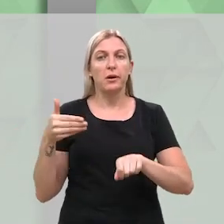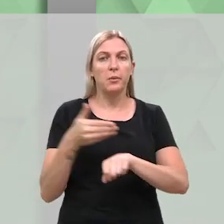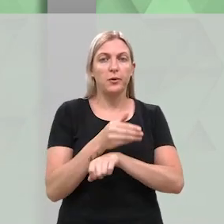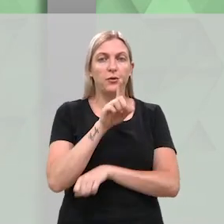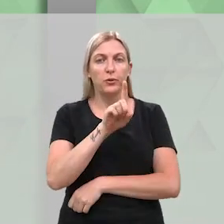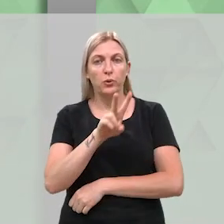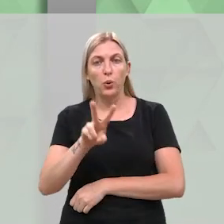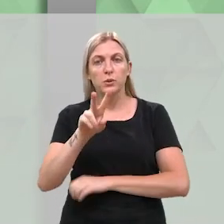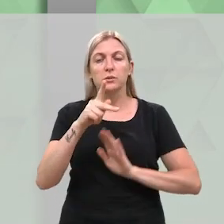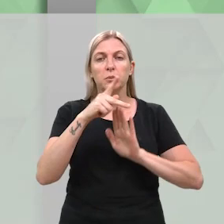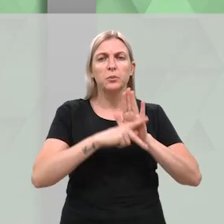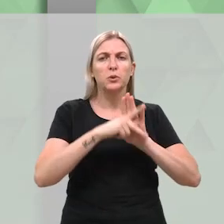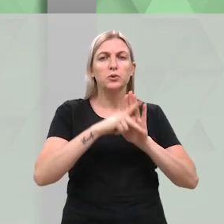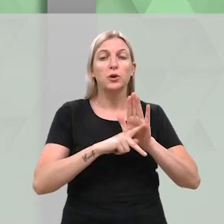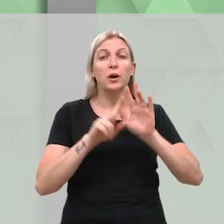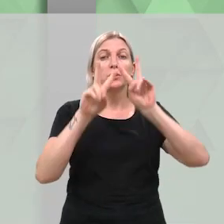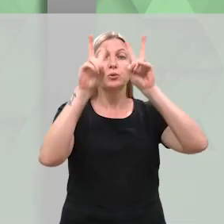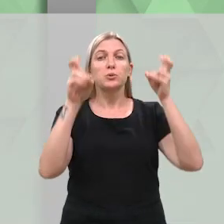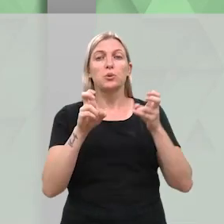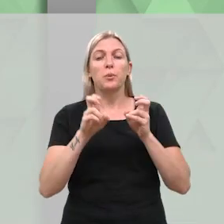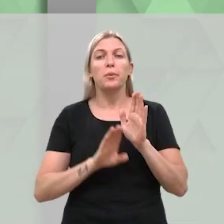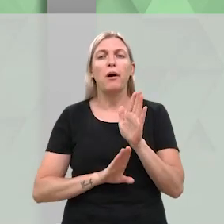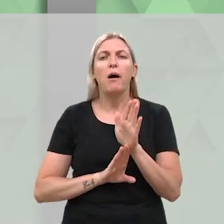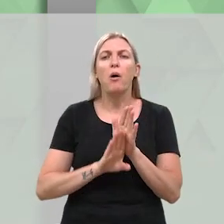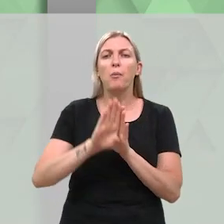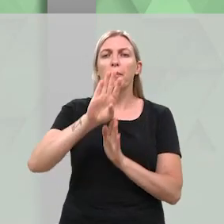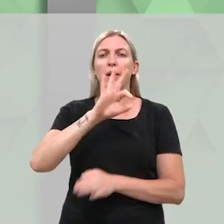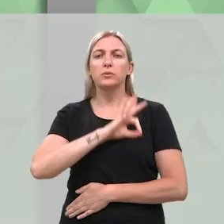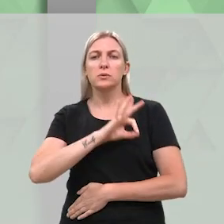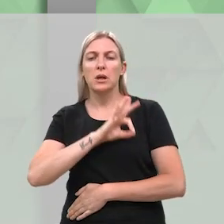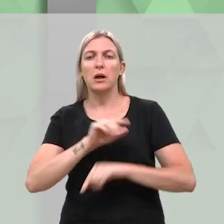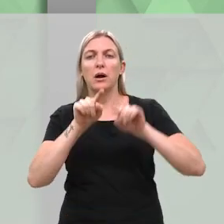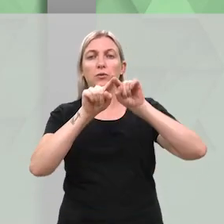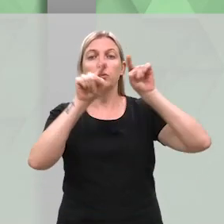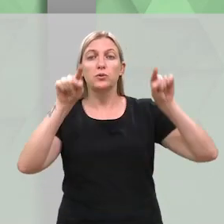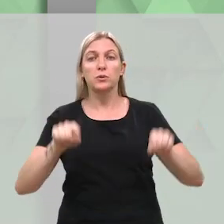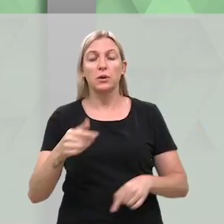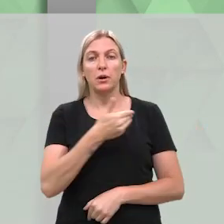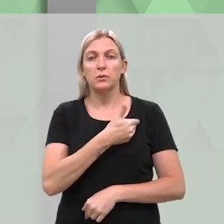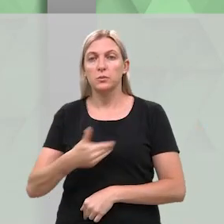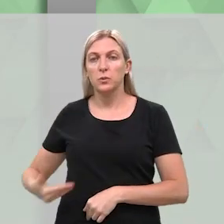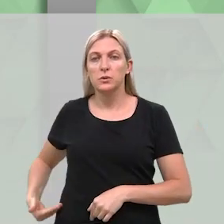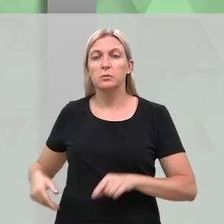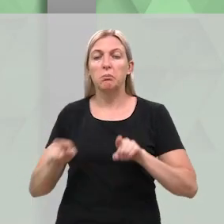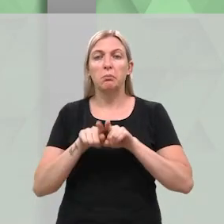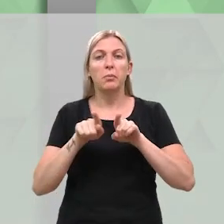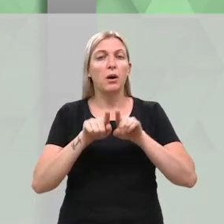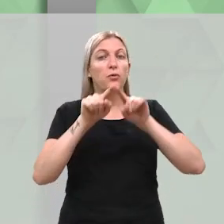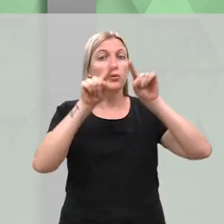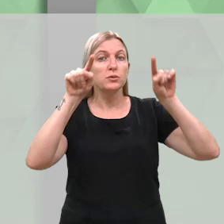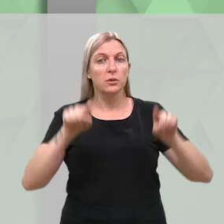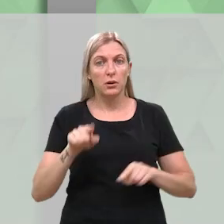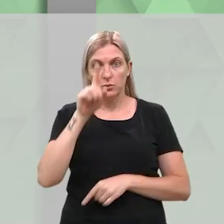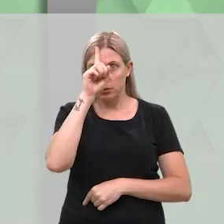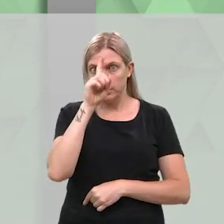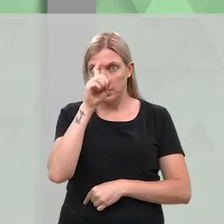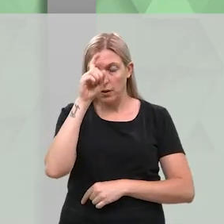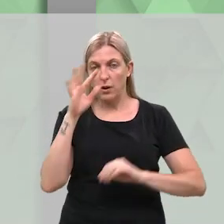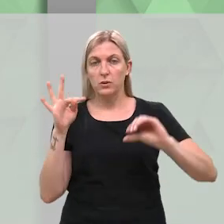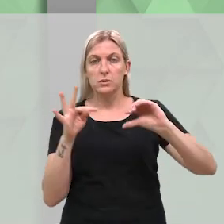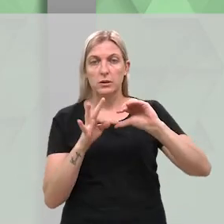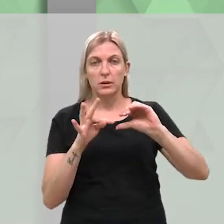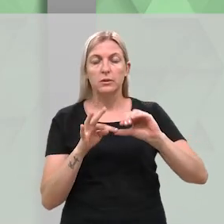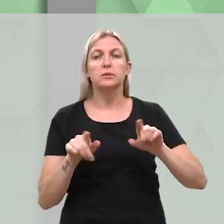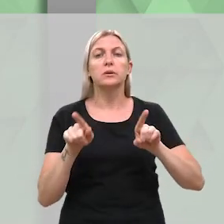os legisladores aprovaram 12 projetos relacionados ao reajuste dos salários dos servidores públicos municipais e funcionários do